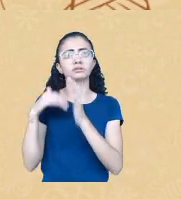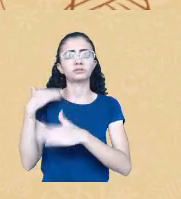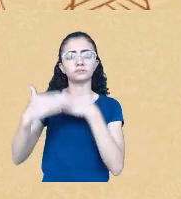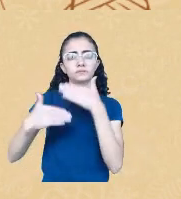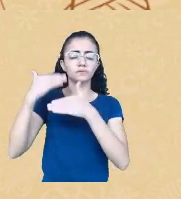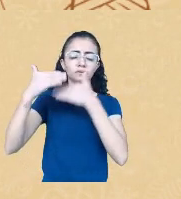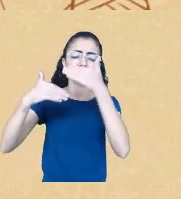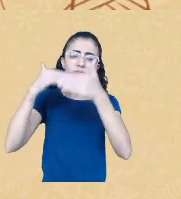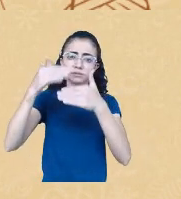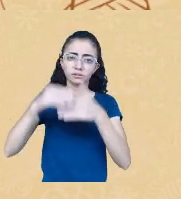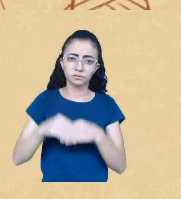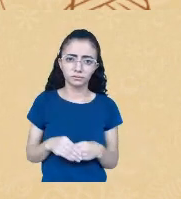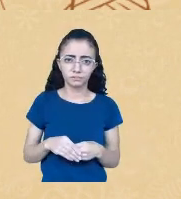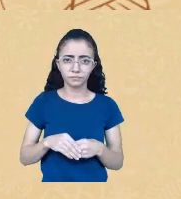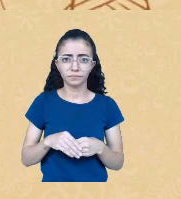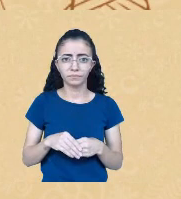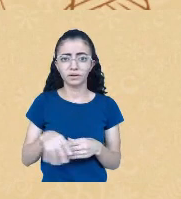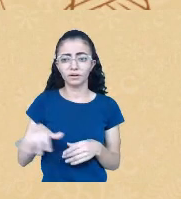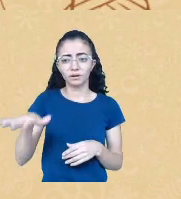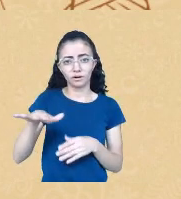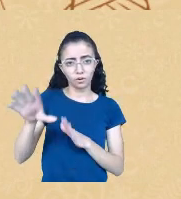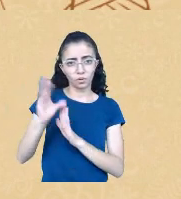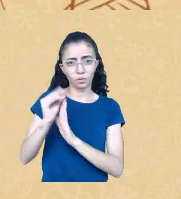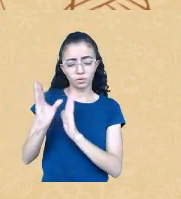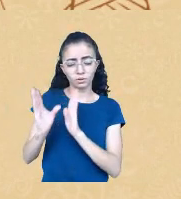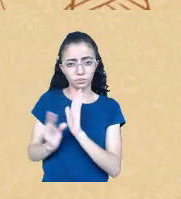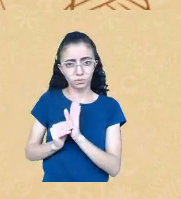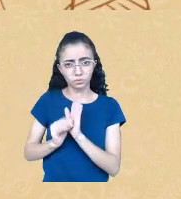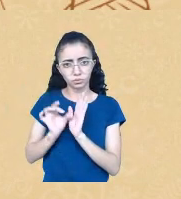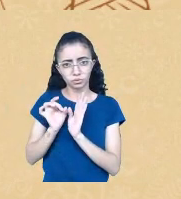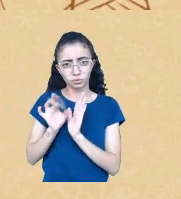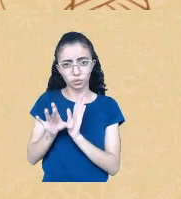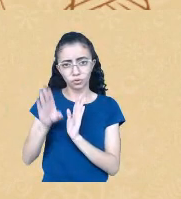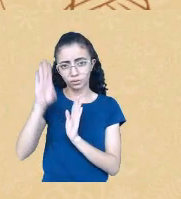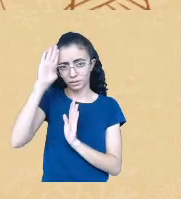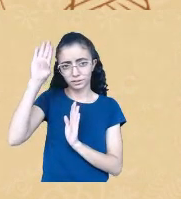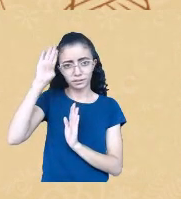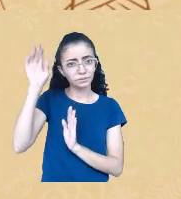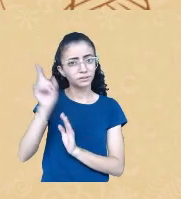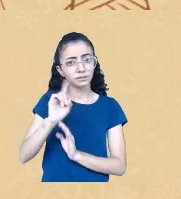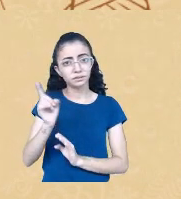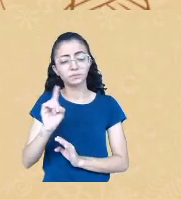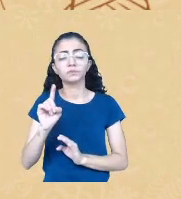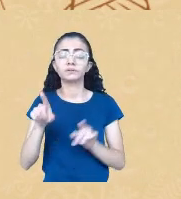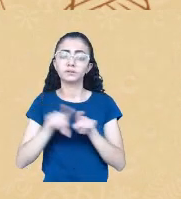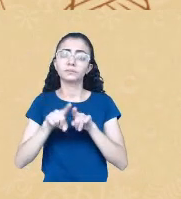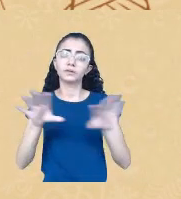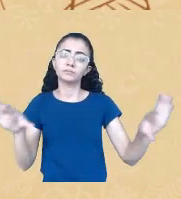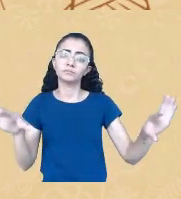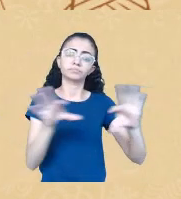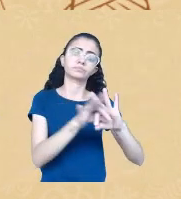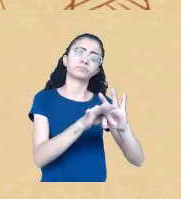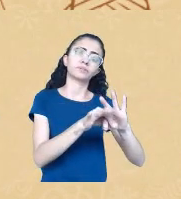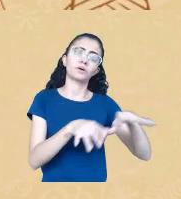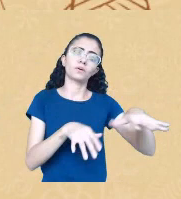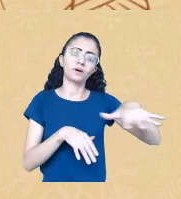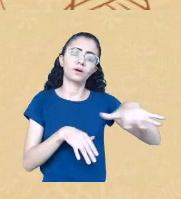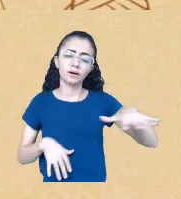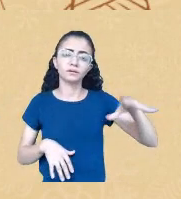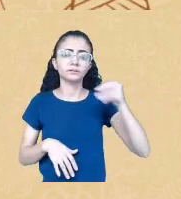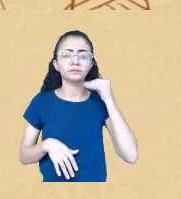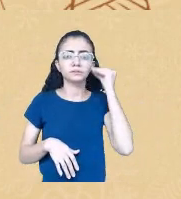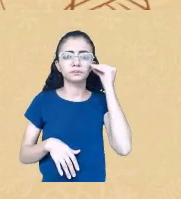pelo conteúdo que muitas vezes a gente tem na academia, mas principalmente mesmo dessa experiência do